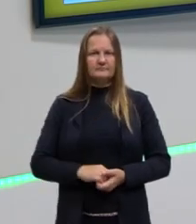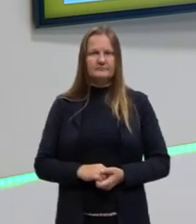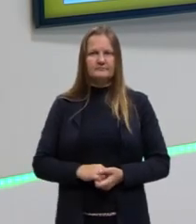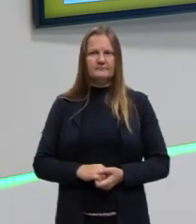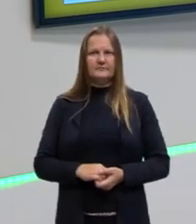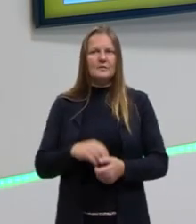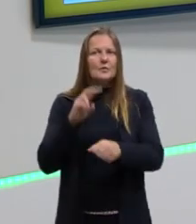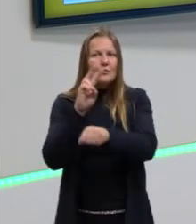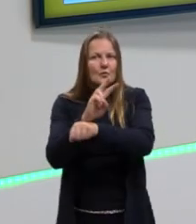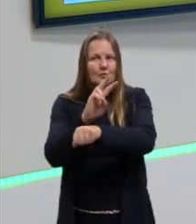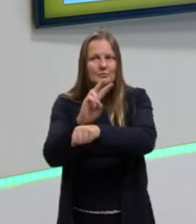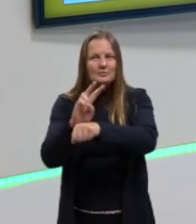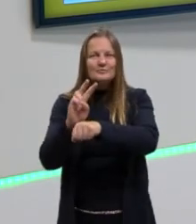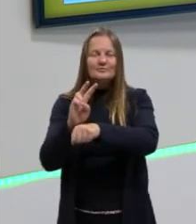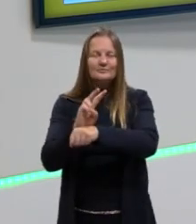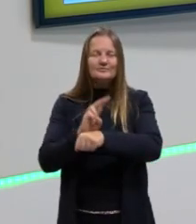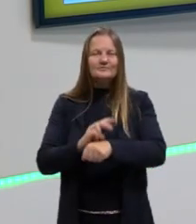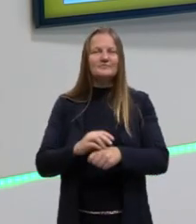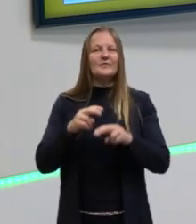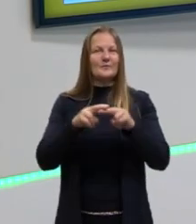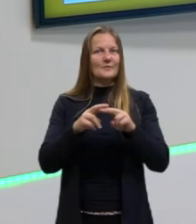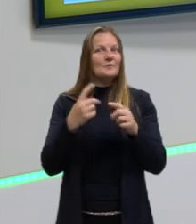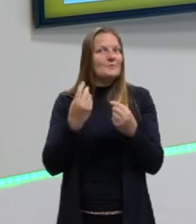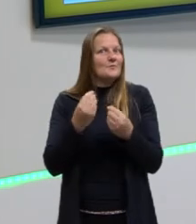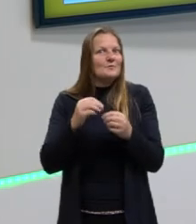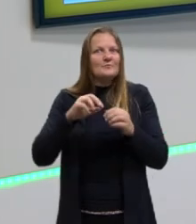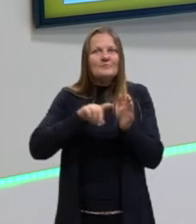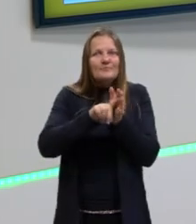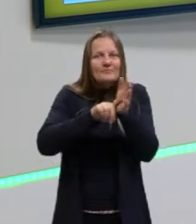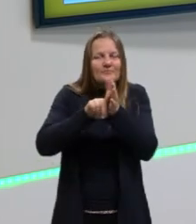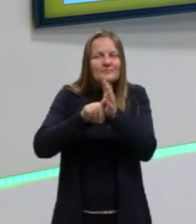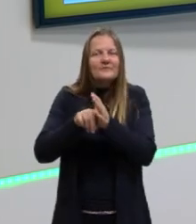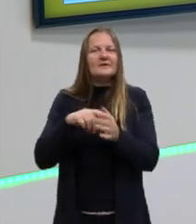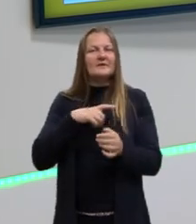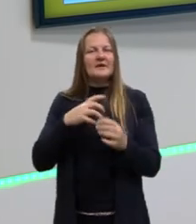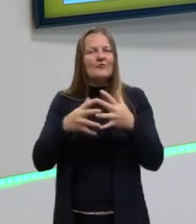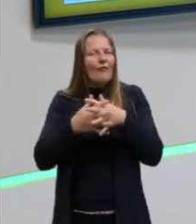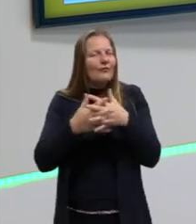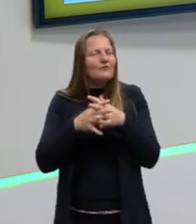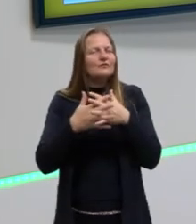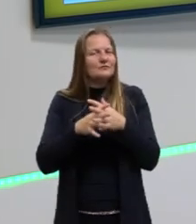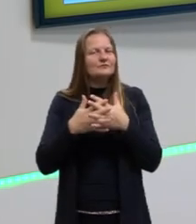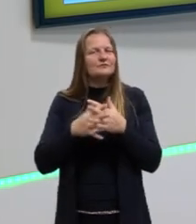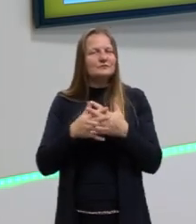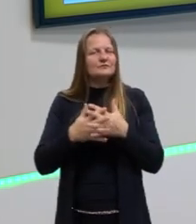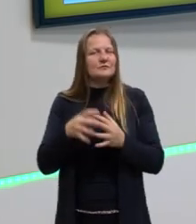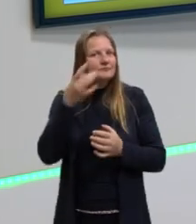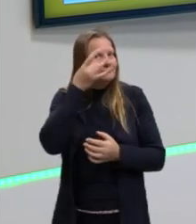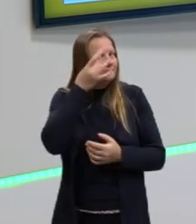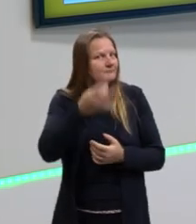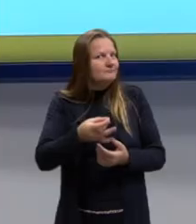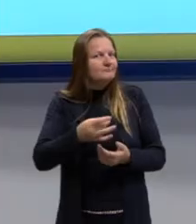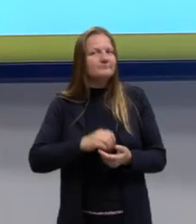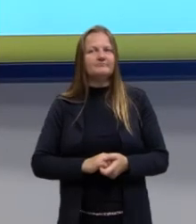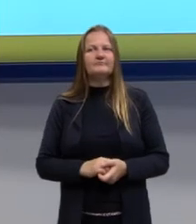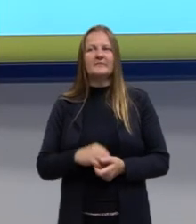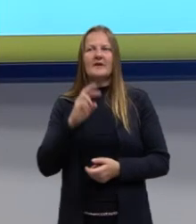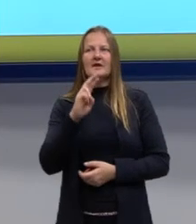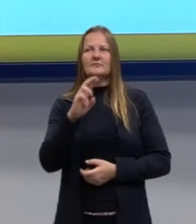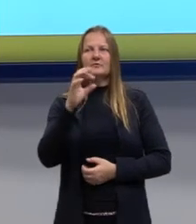Então, tomem cuidado com isso, porque muitas questões são assim, muitas mesmo. Então,